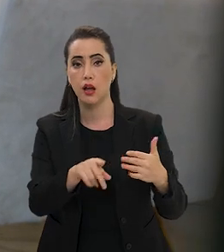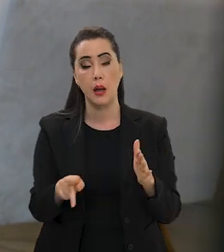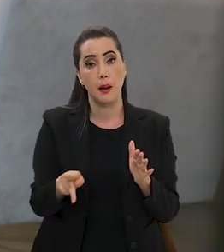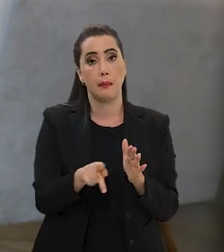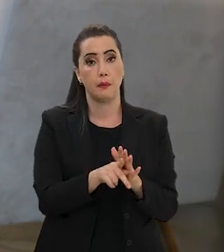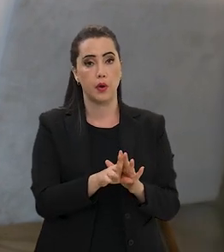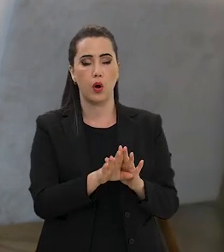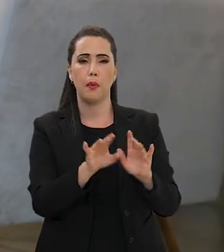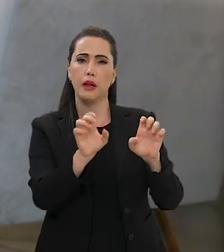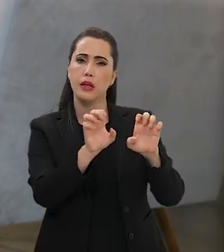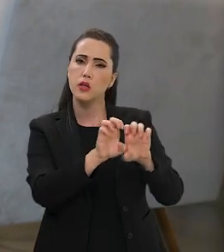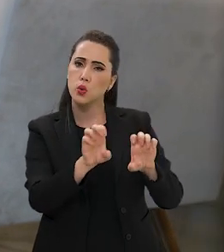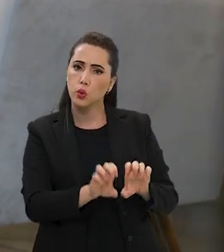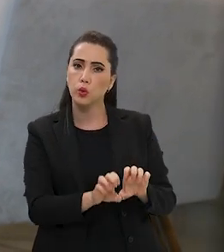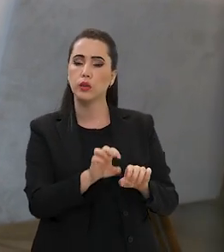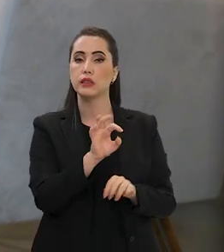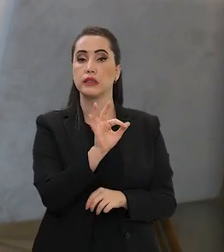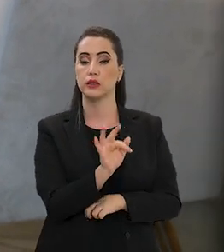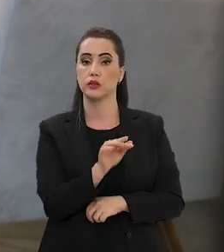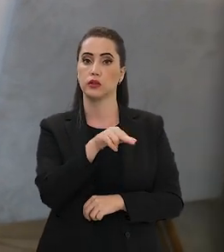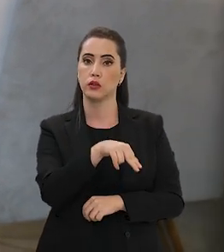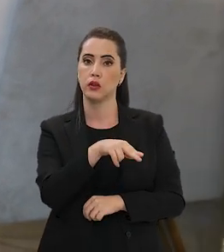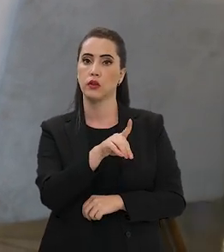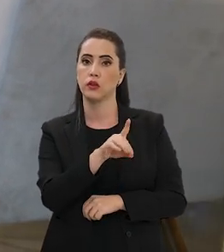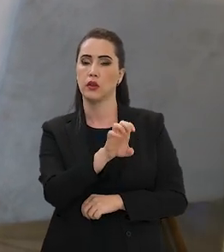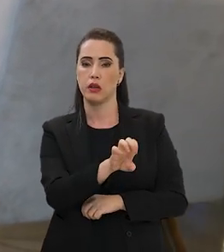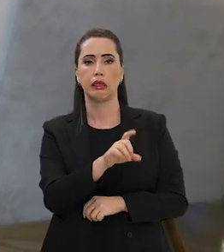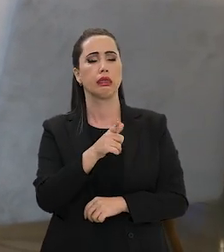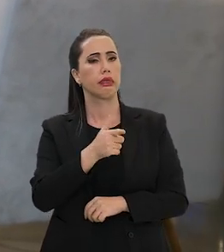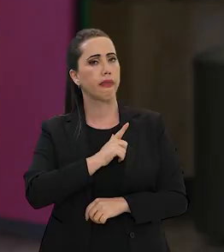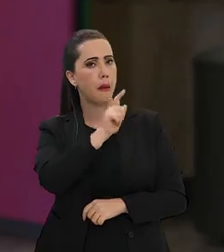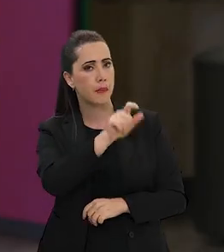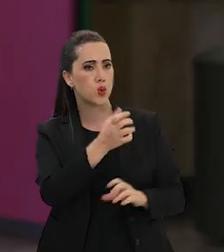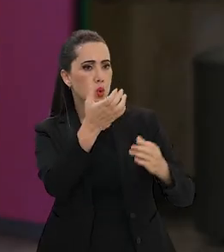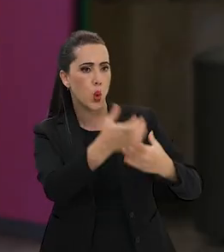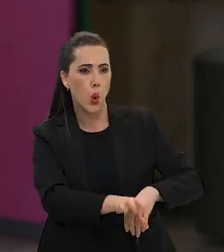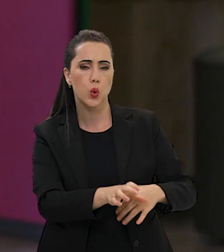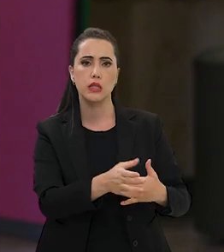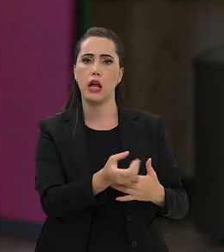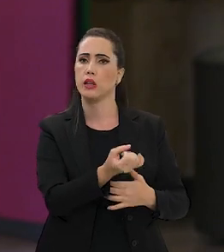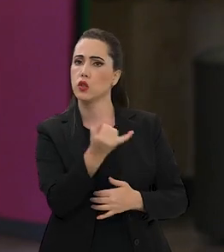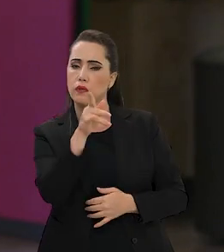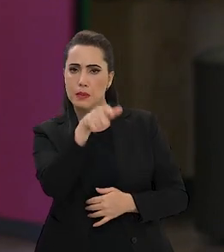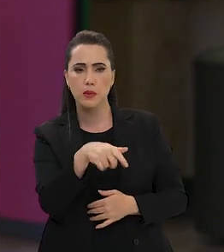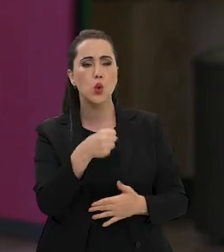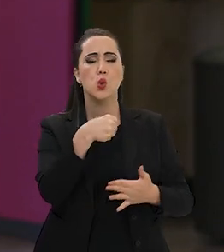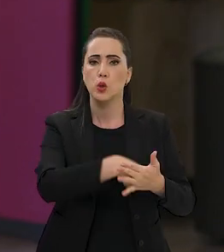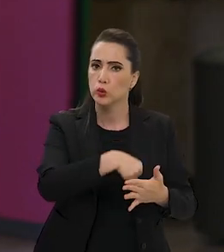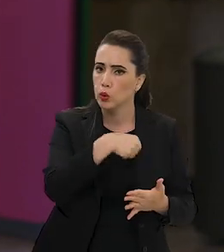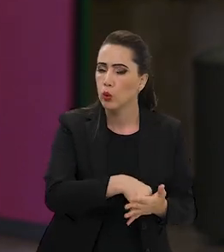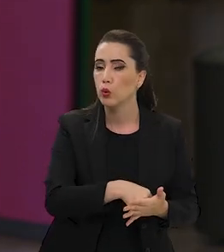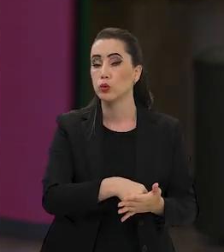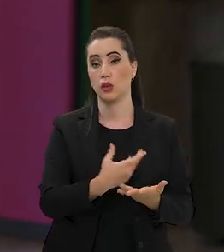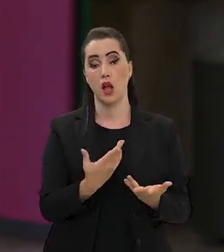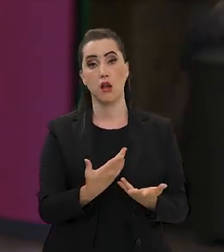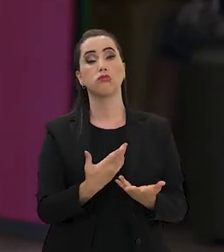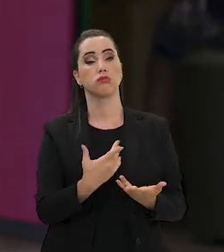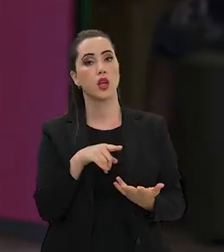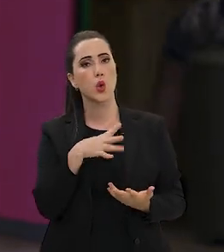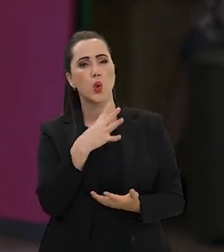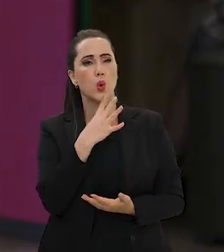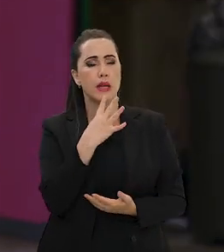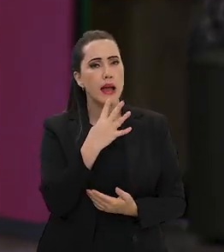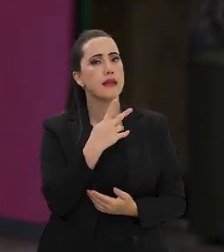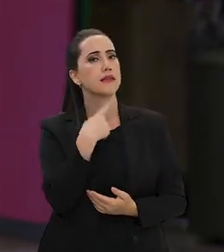a própria estrutura do FNDE, porque ele tem servidores de carreira, pessoas muito engajadas, que vão